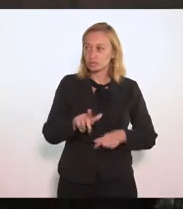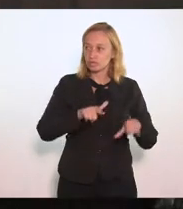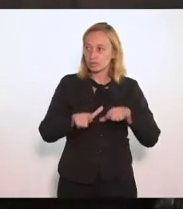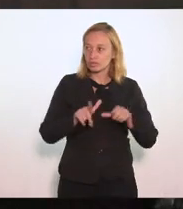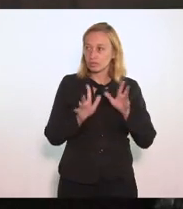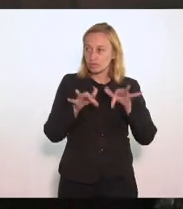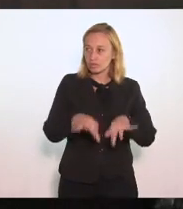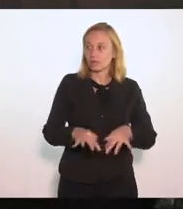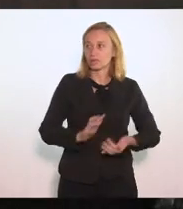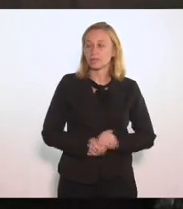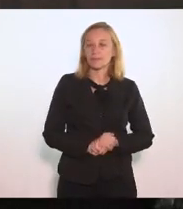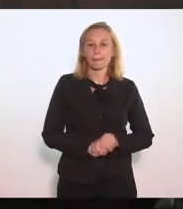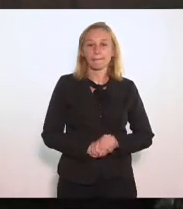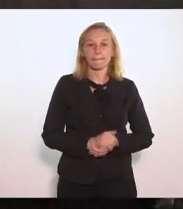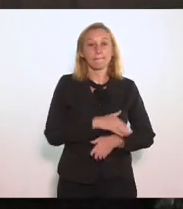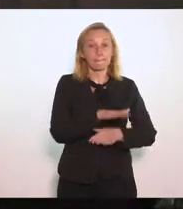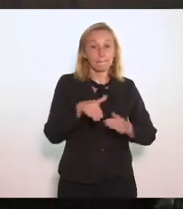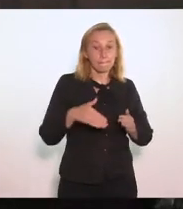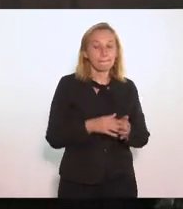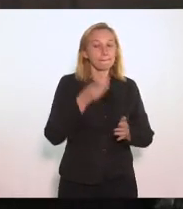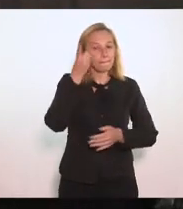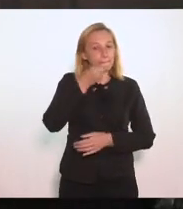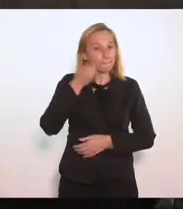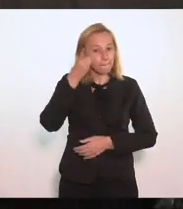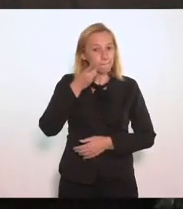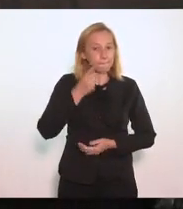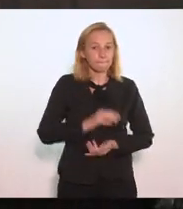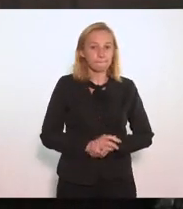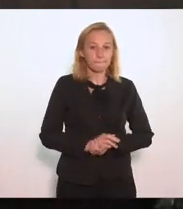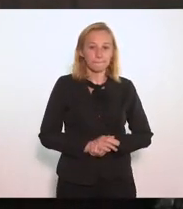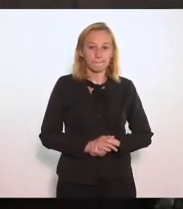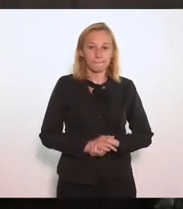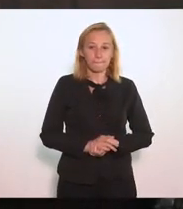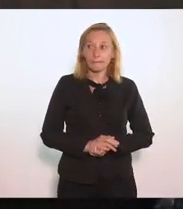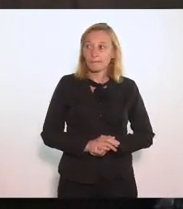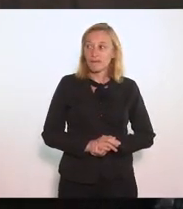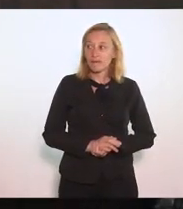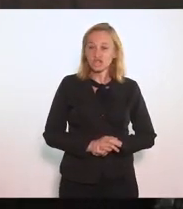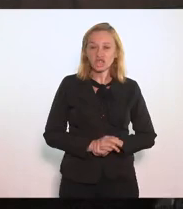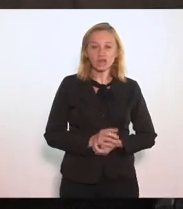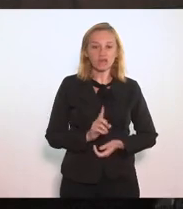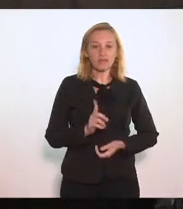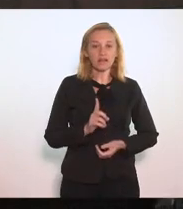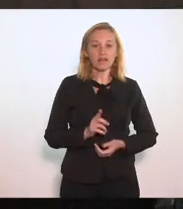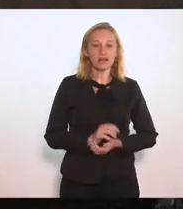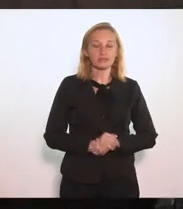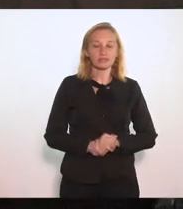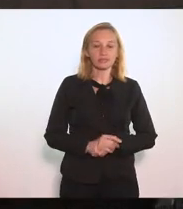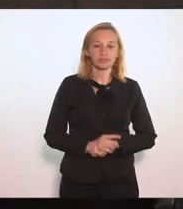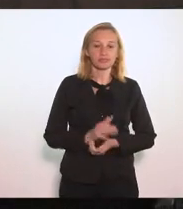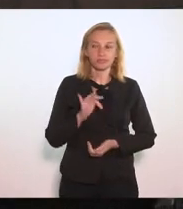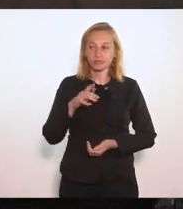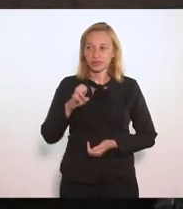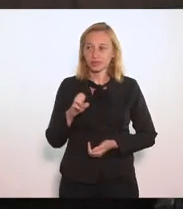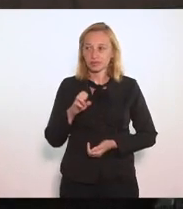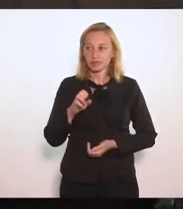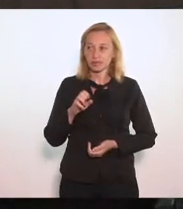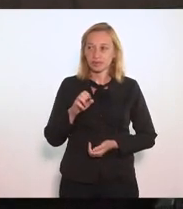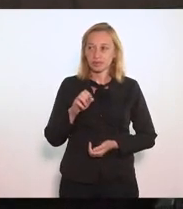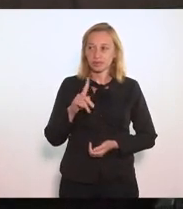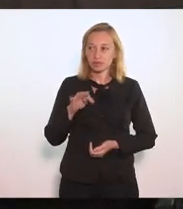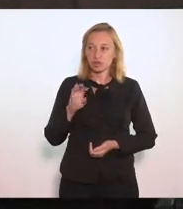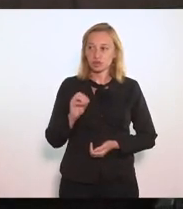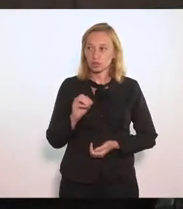Senhoras Deputadas Senhores Deputados Especial Deputado Filipe Peixoto Presente Ainda Em plenário